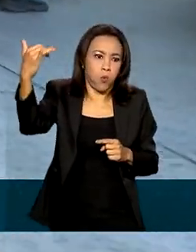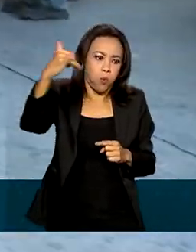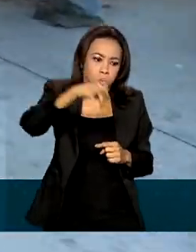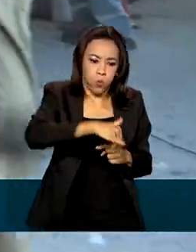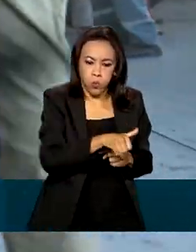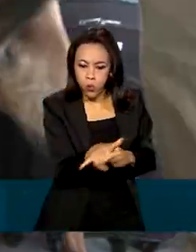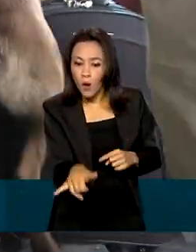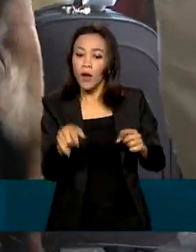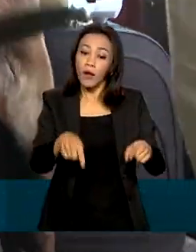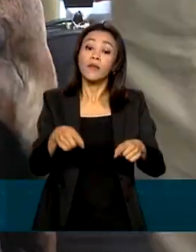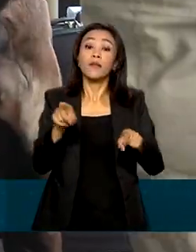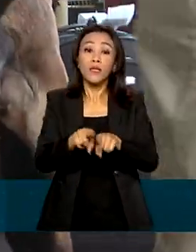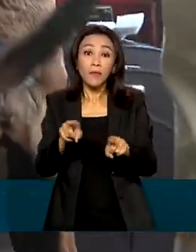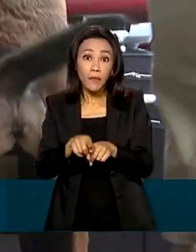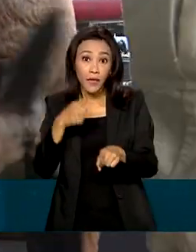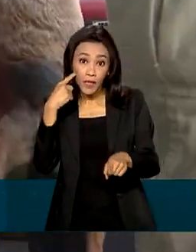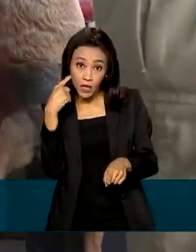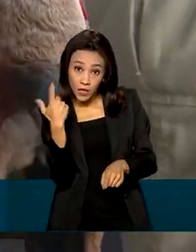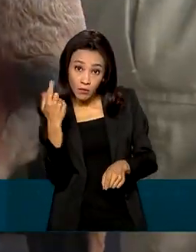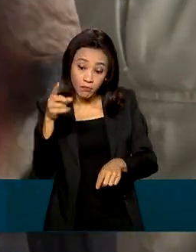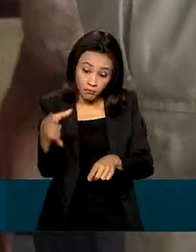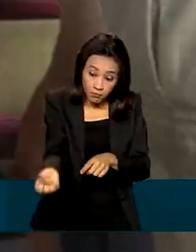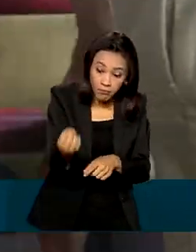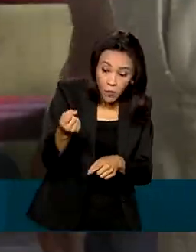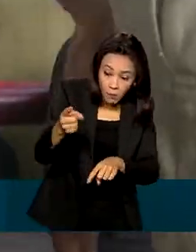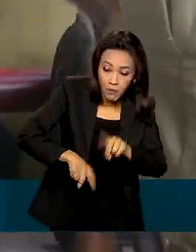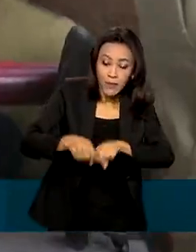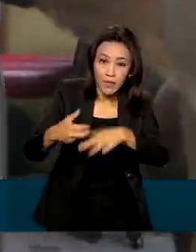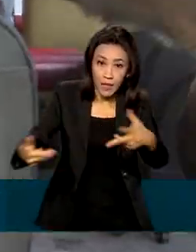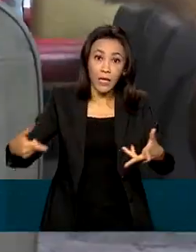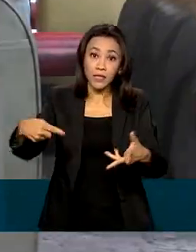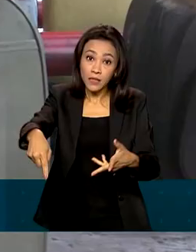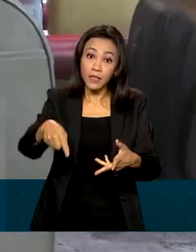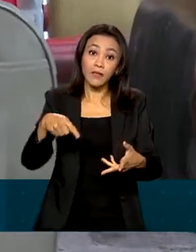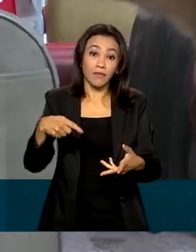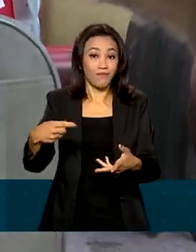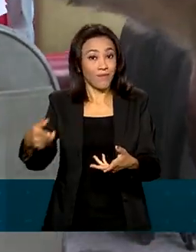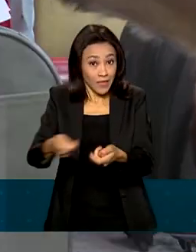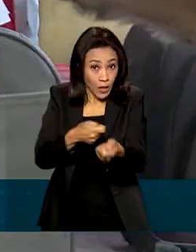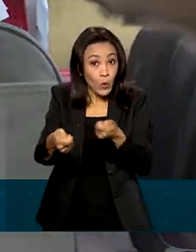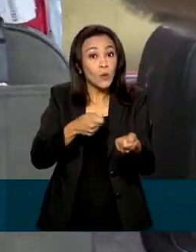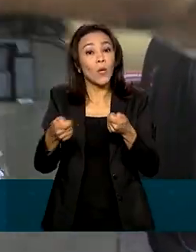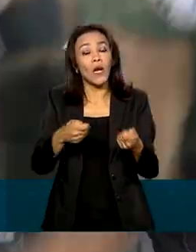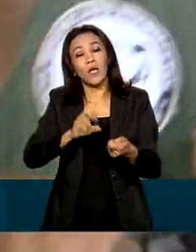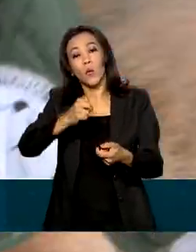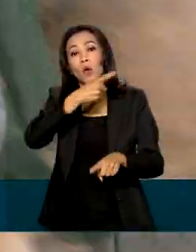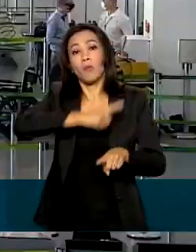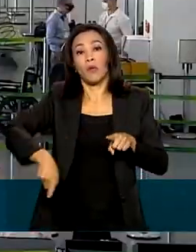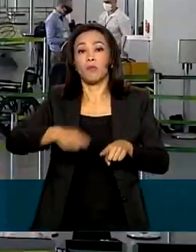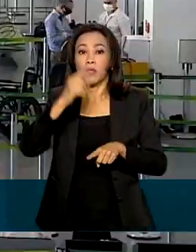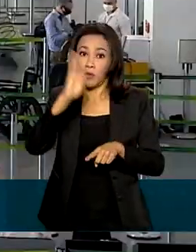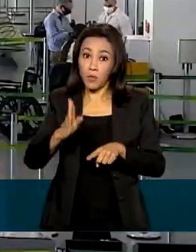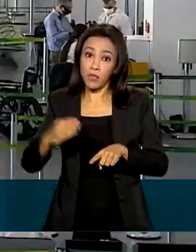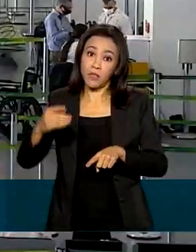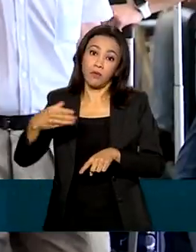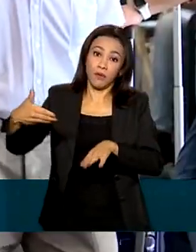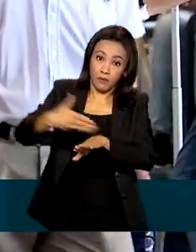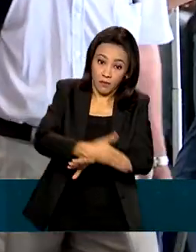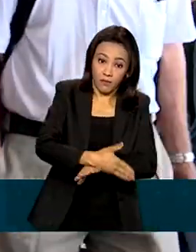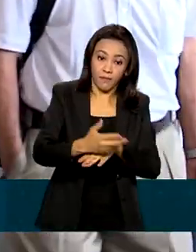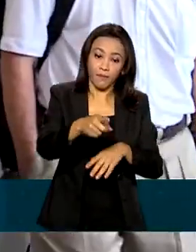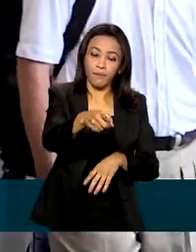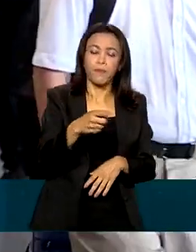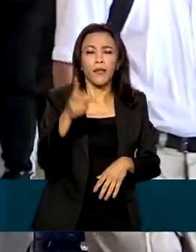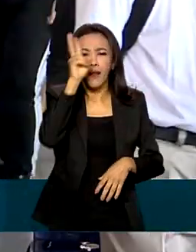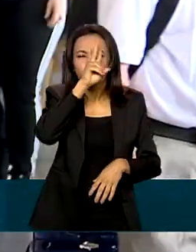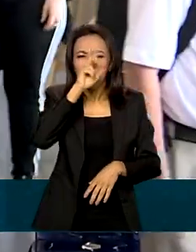recuperação de produtos de interesse agropecuário, que tem a sua entrada controlada ou proibida aqui no Brasil. Vale lembrar que os